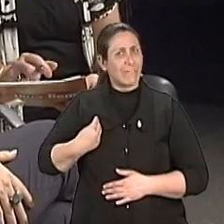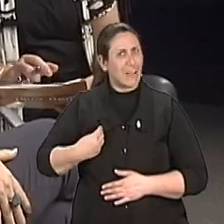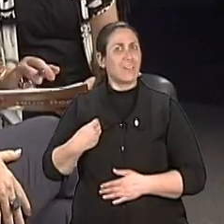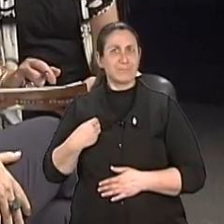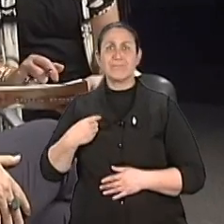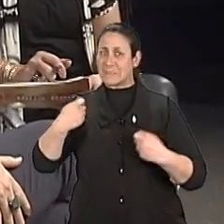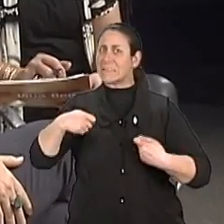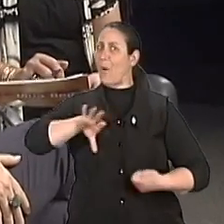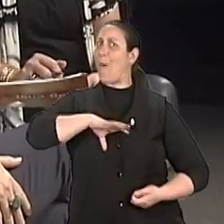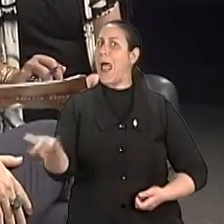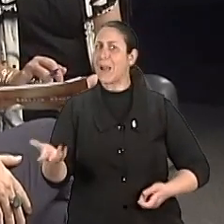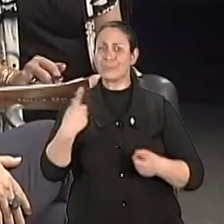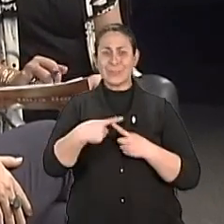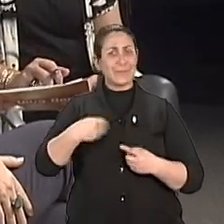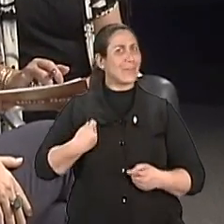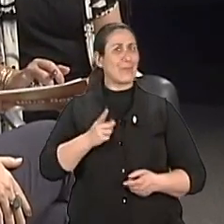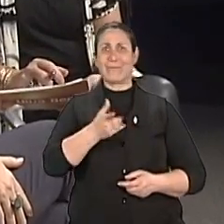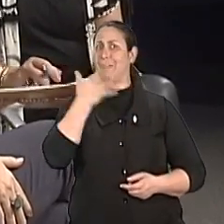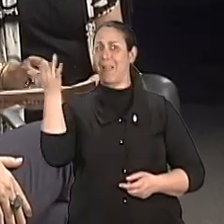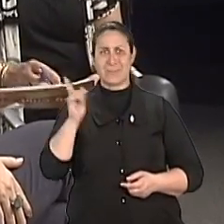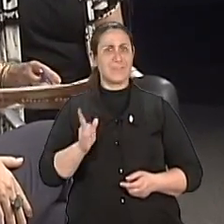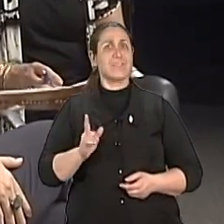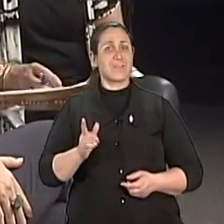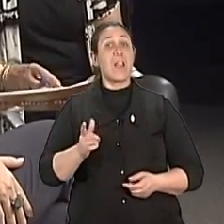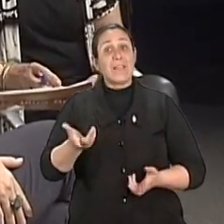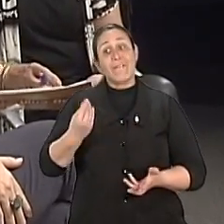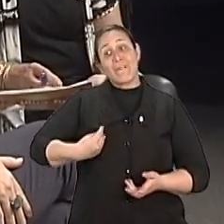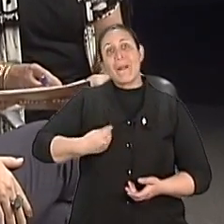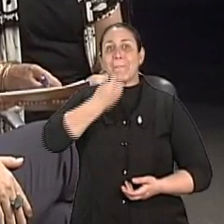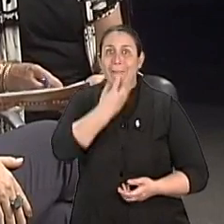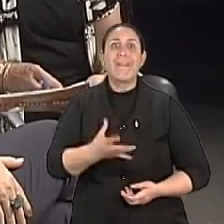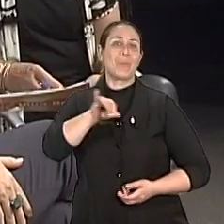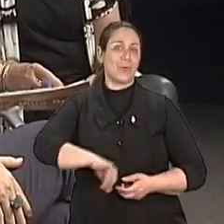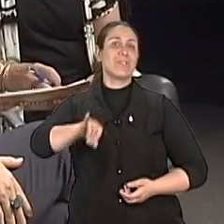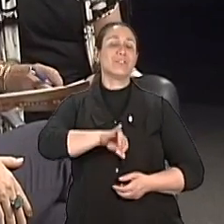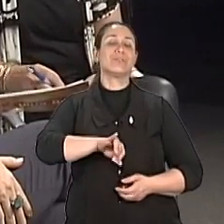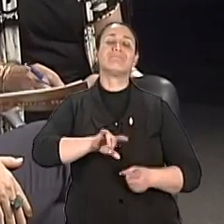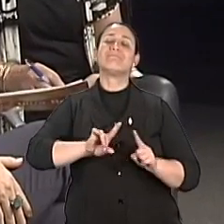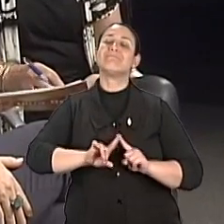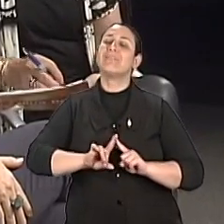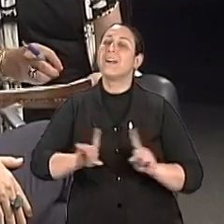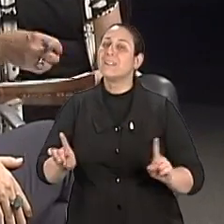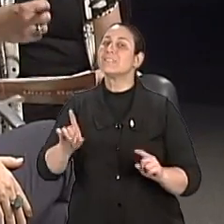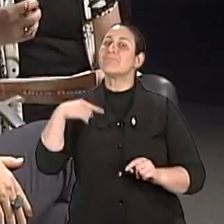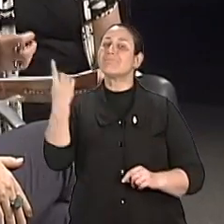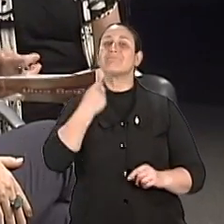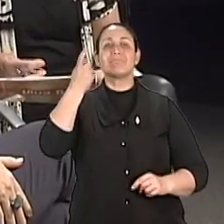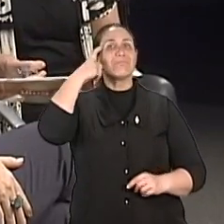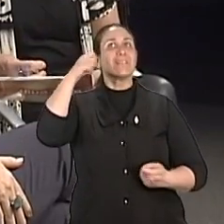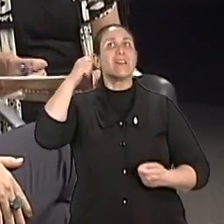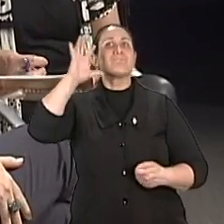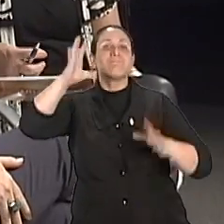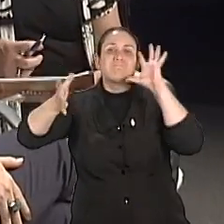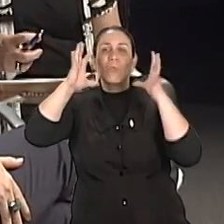corajosos mesmo, né? É verdade. E viver bem, melhor ainda, mais ainda vai acarretar tomadas de